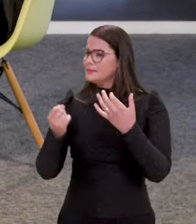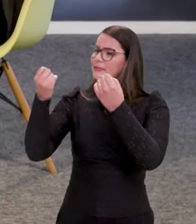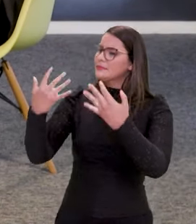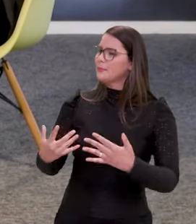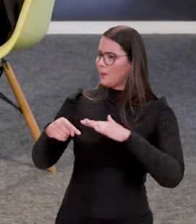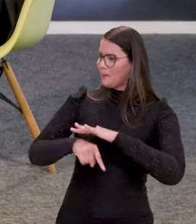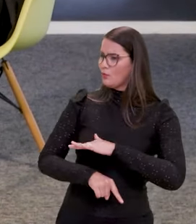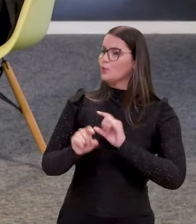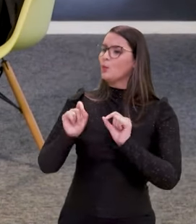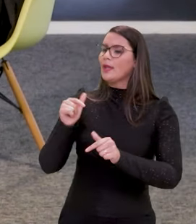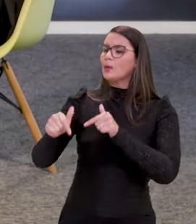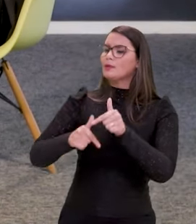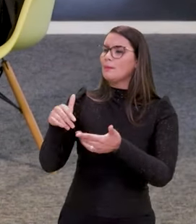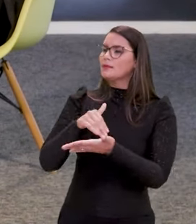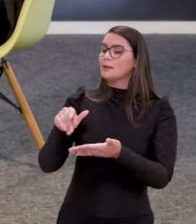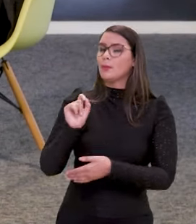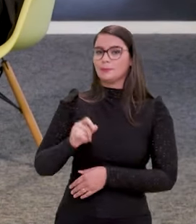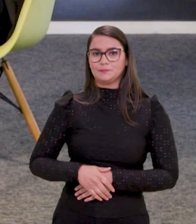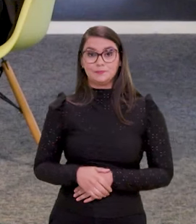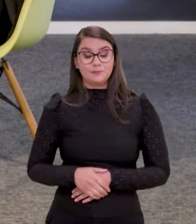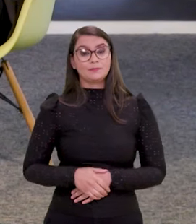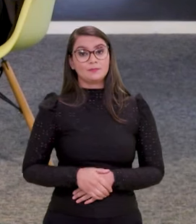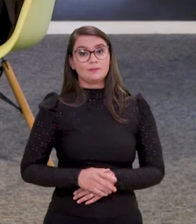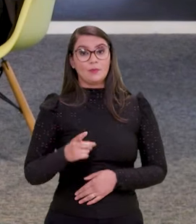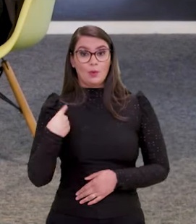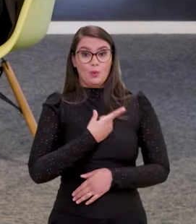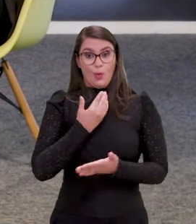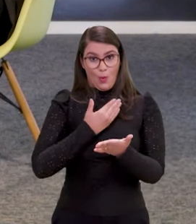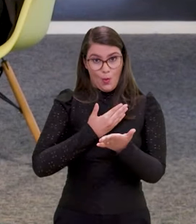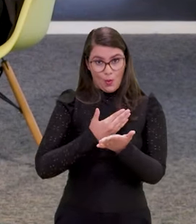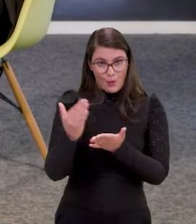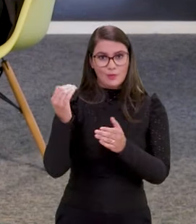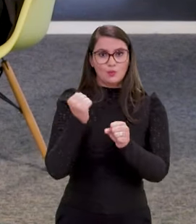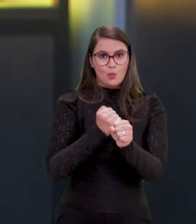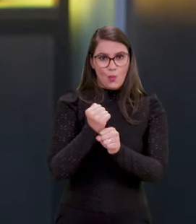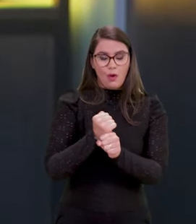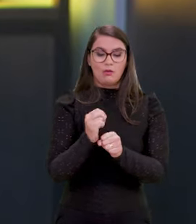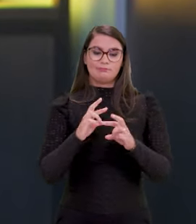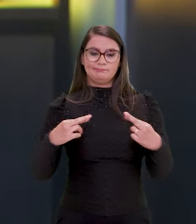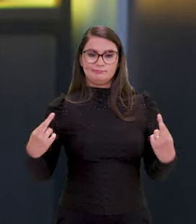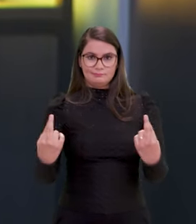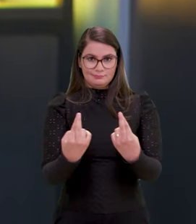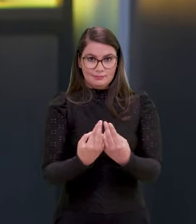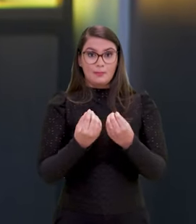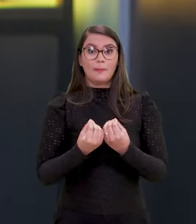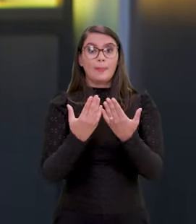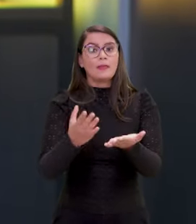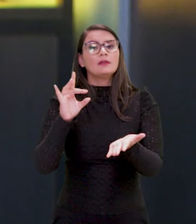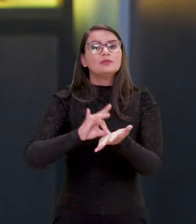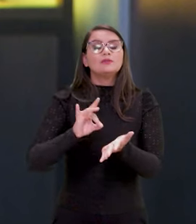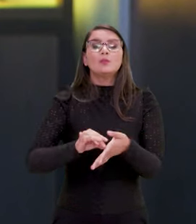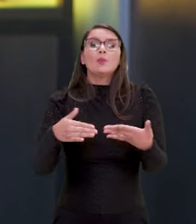dizer assim, explica para a gente, o é o trabalho dessa Secretaria? O que nós, desde o início do ano, nos reunimos para levar,